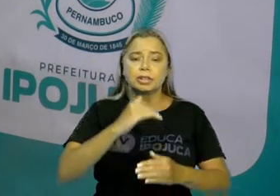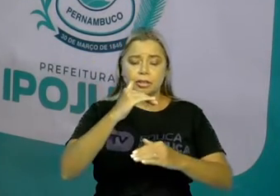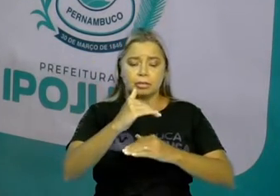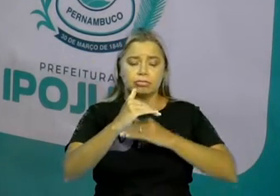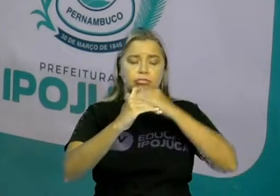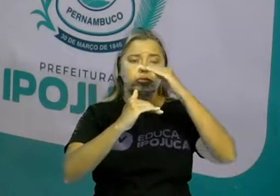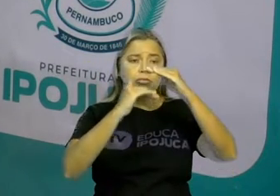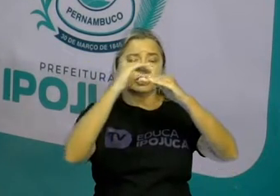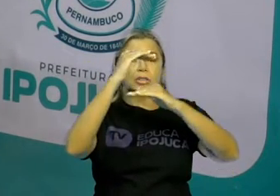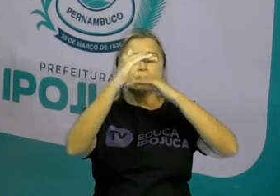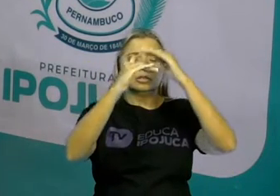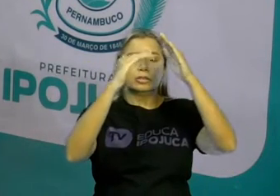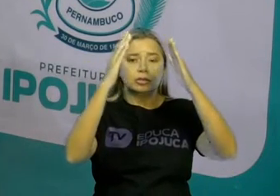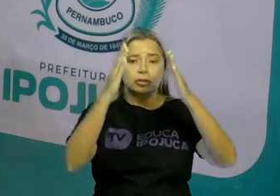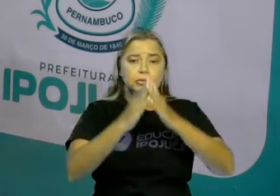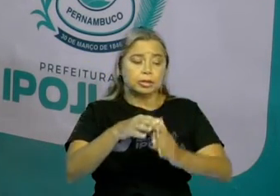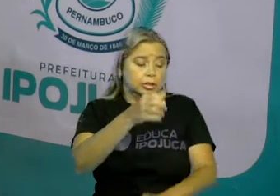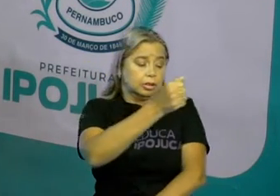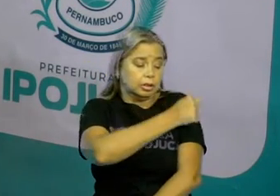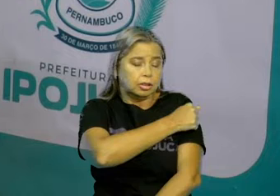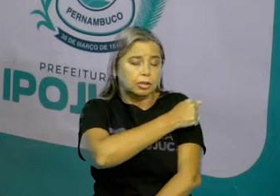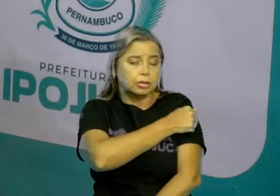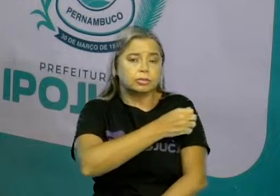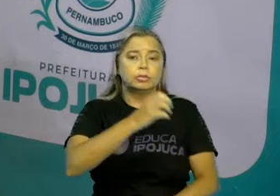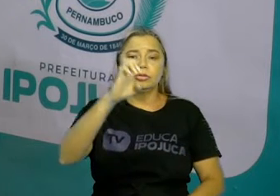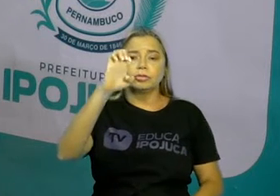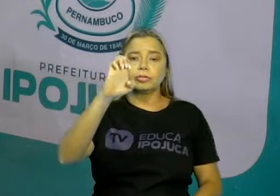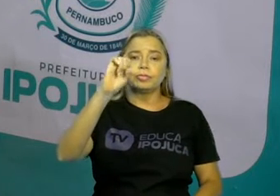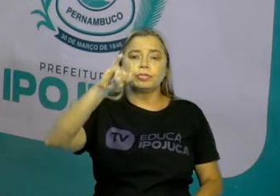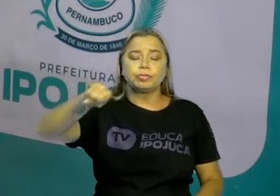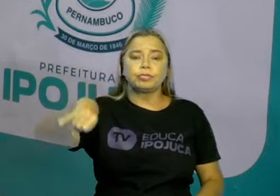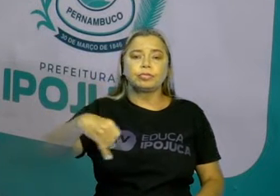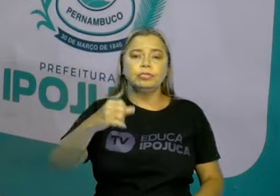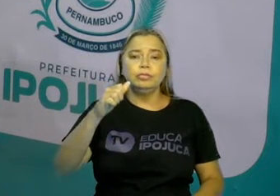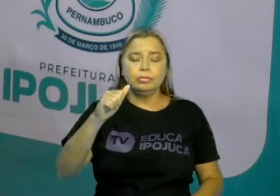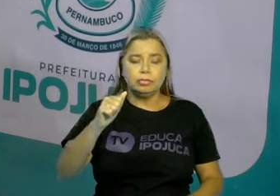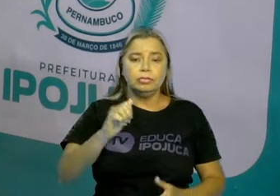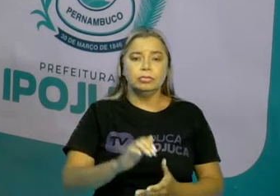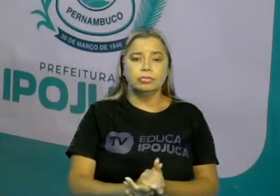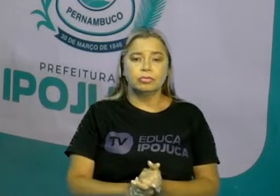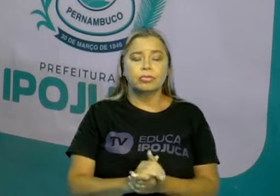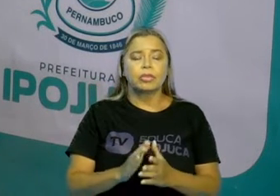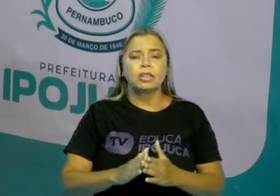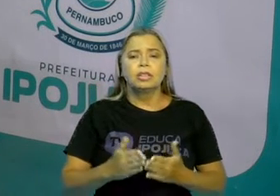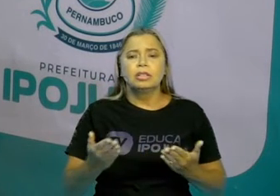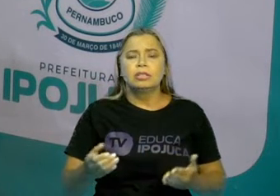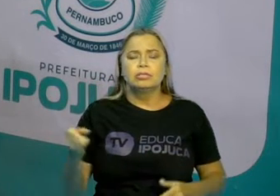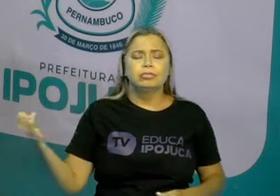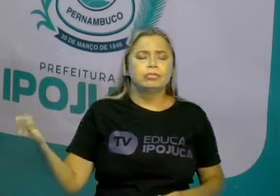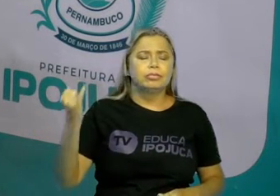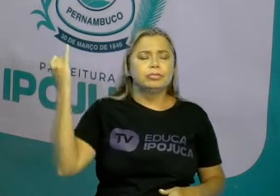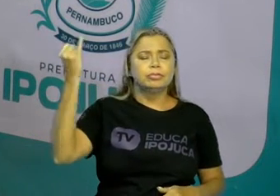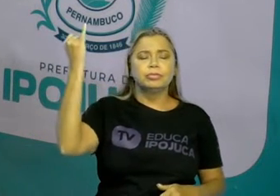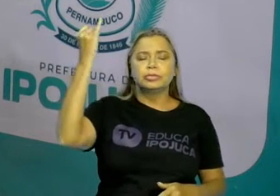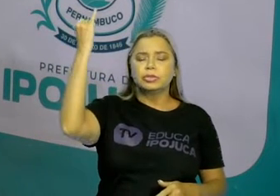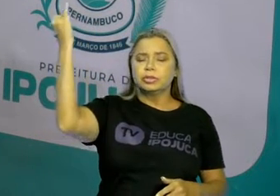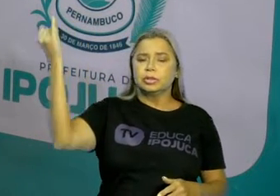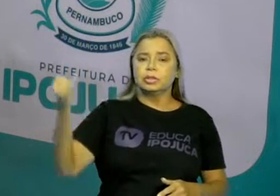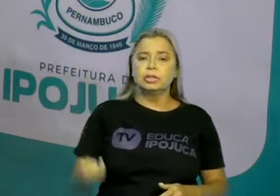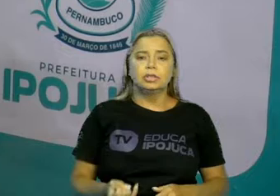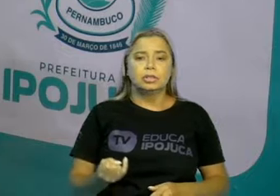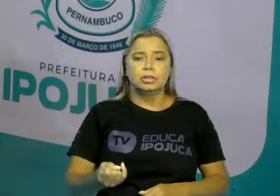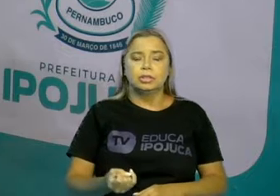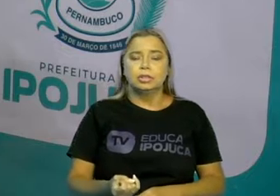estudantes da educação de jovens e adultos da EJA. Então, é super importante a leitura na vida desses jovens e